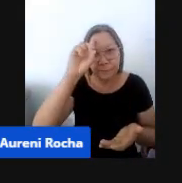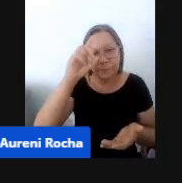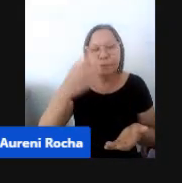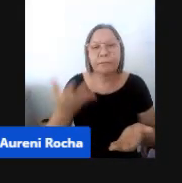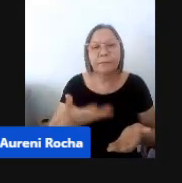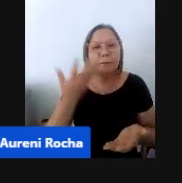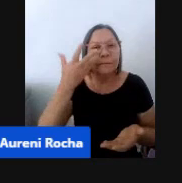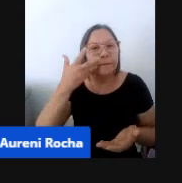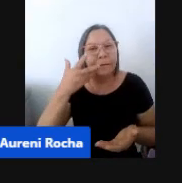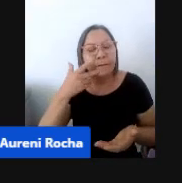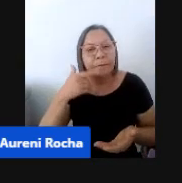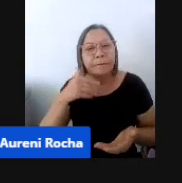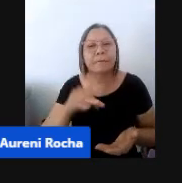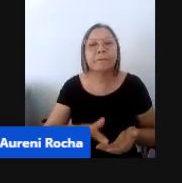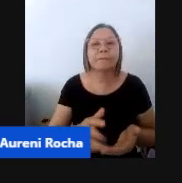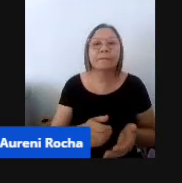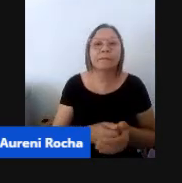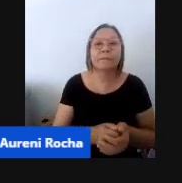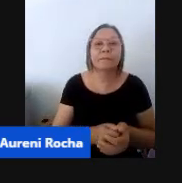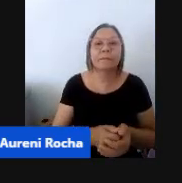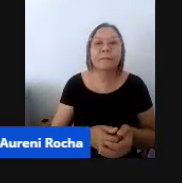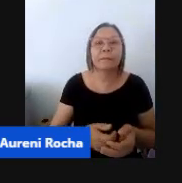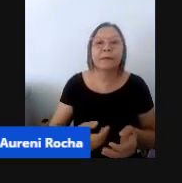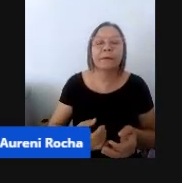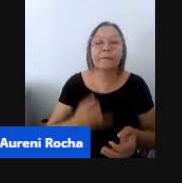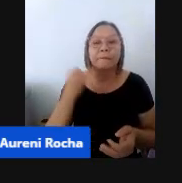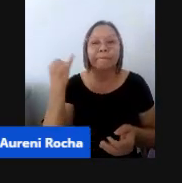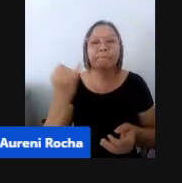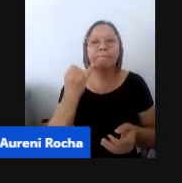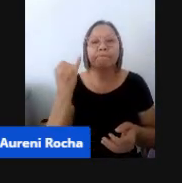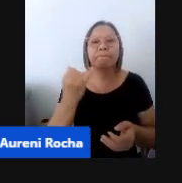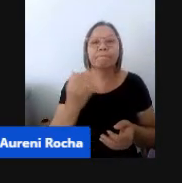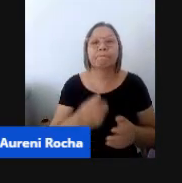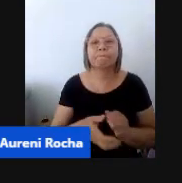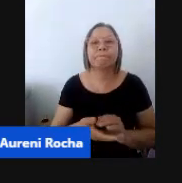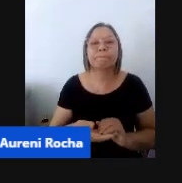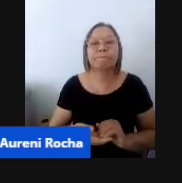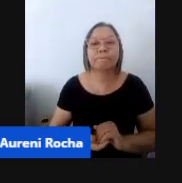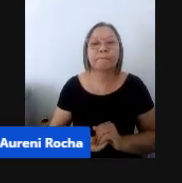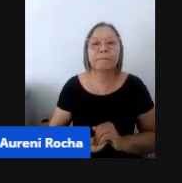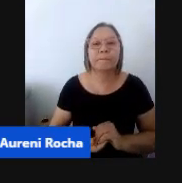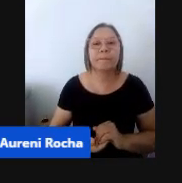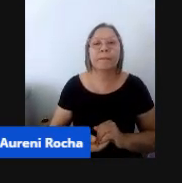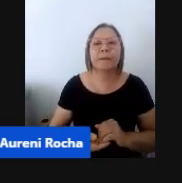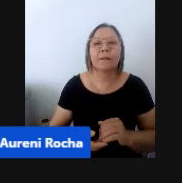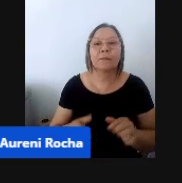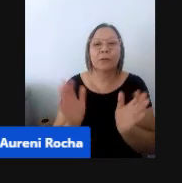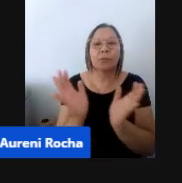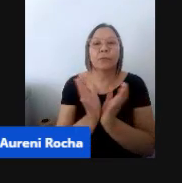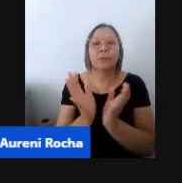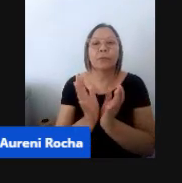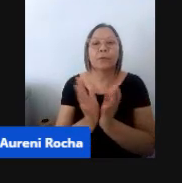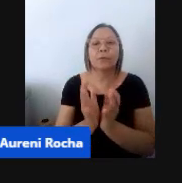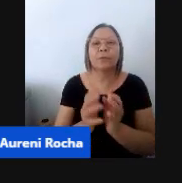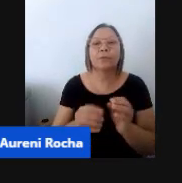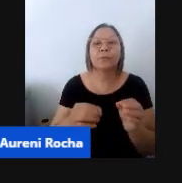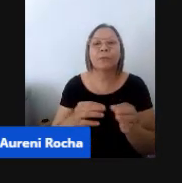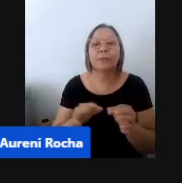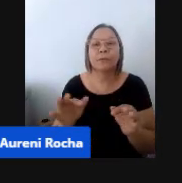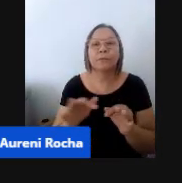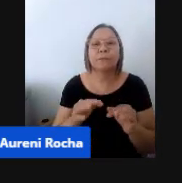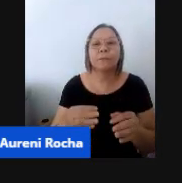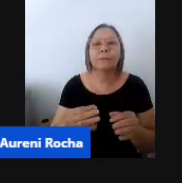ela já vem para a instituição com muito conhecimento, né? Do seu grupo familiar, da comunidade onde ela está